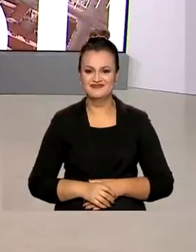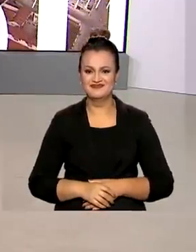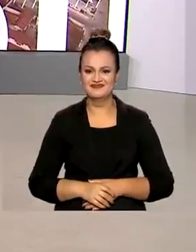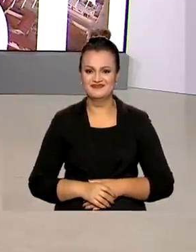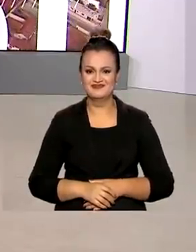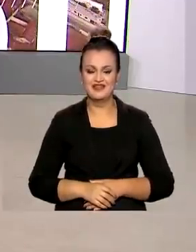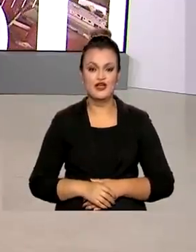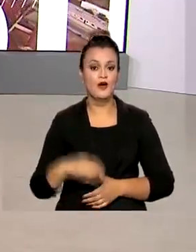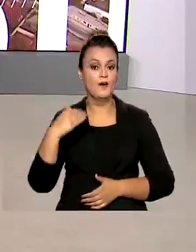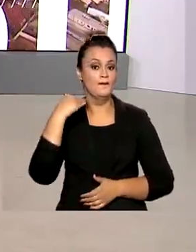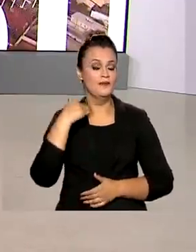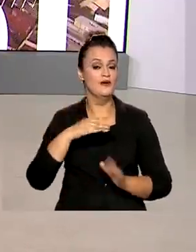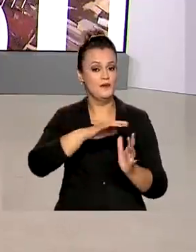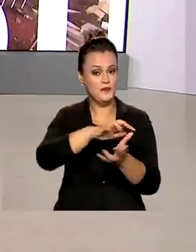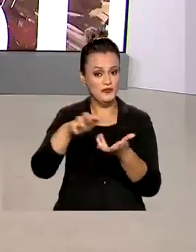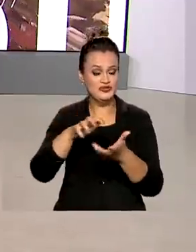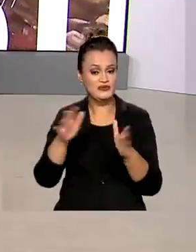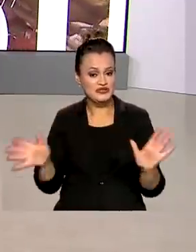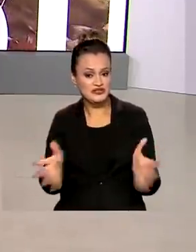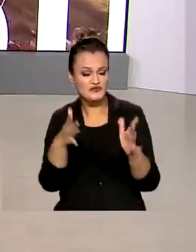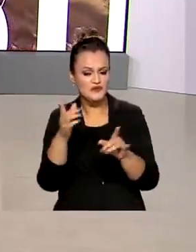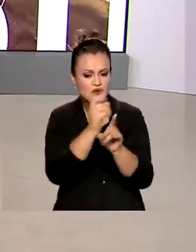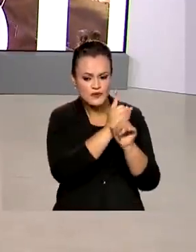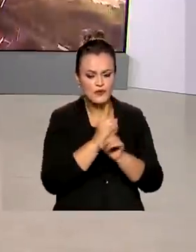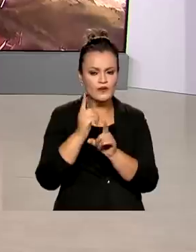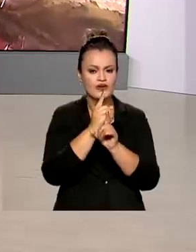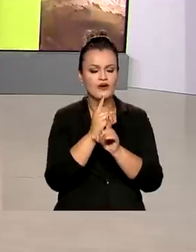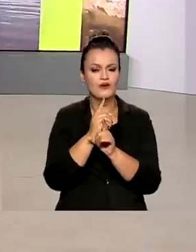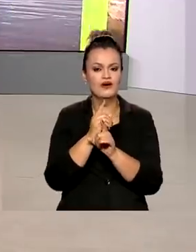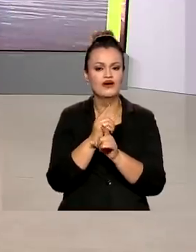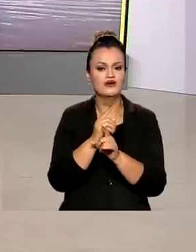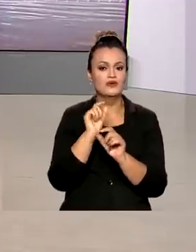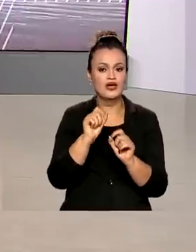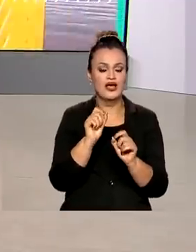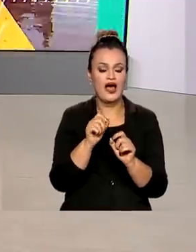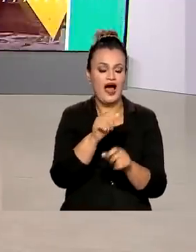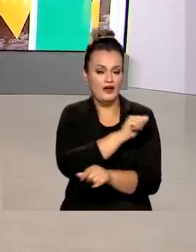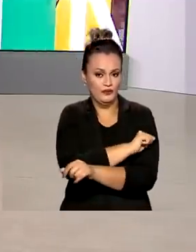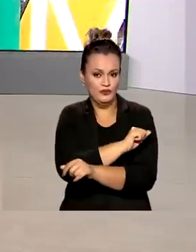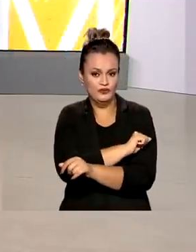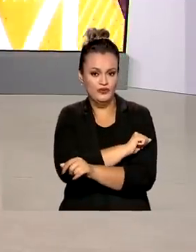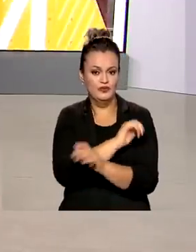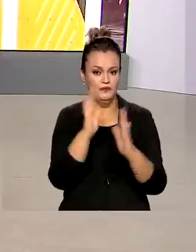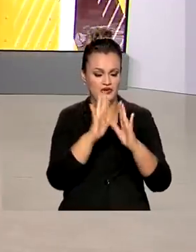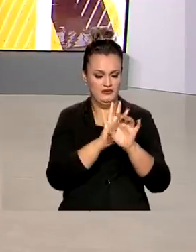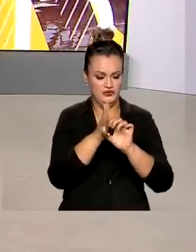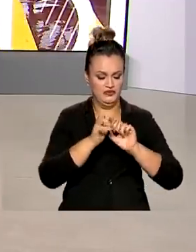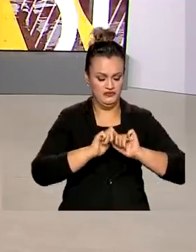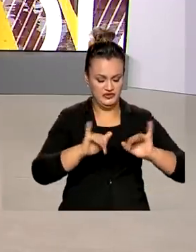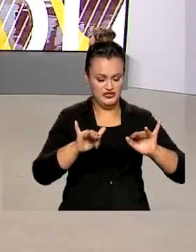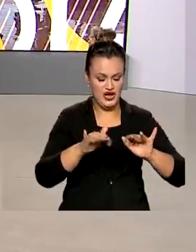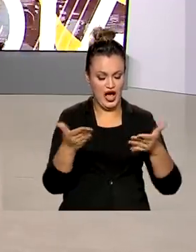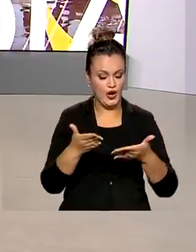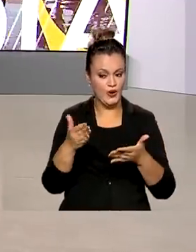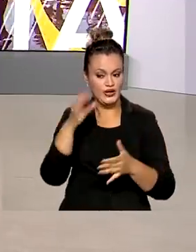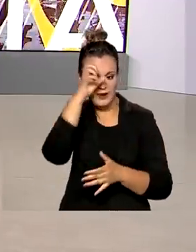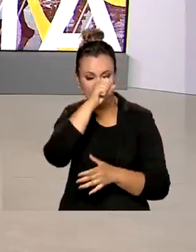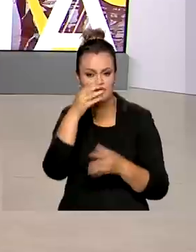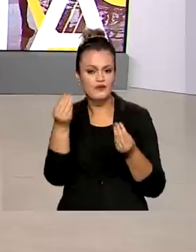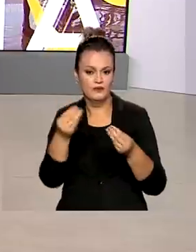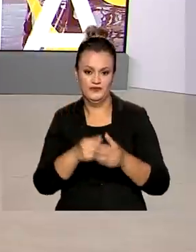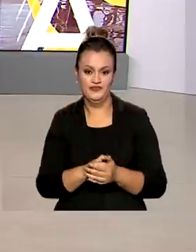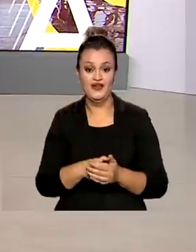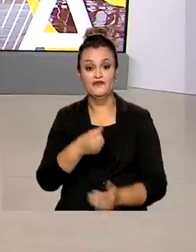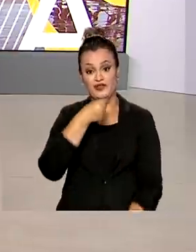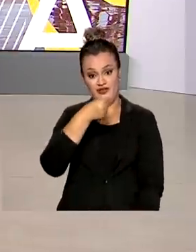O Banco Mundial promoveu um encontro sobre a recuperação da aprendizagem dos alunos depois da Covid-19. Esse foi um dos temas da